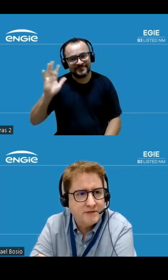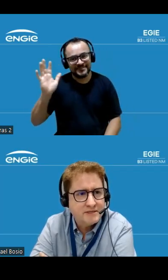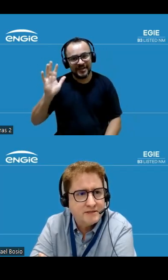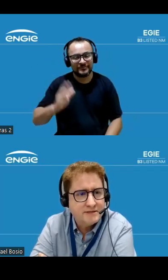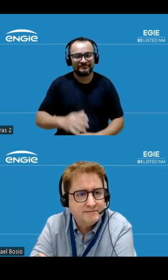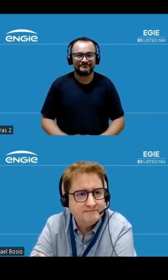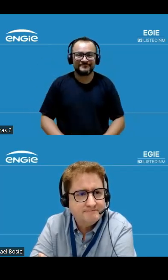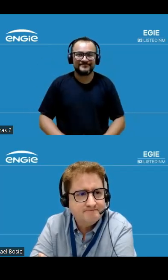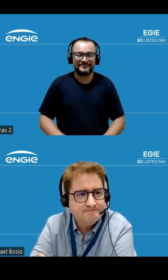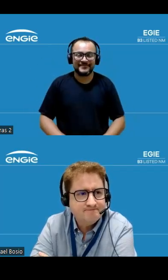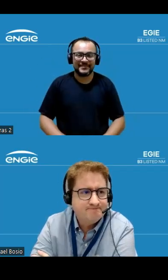até mais